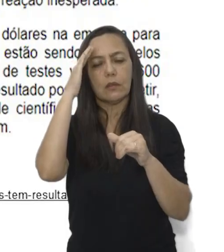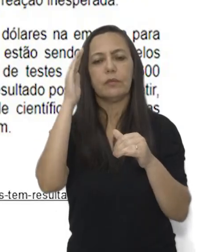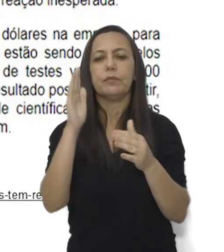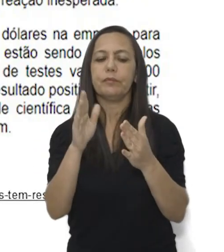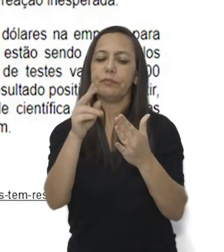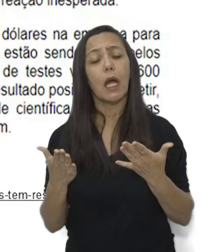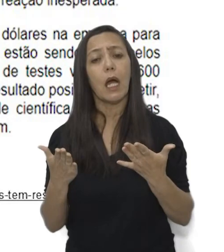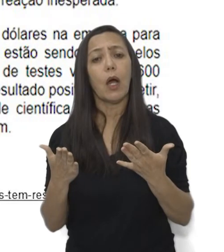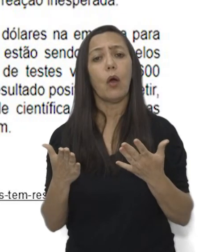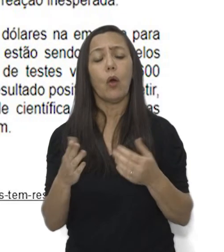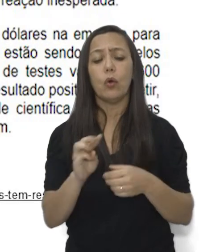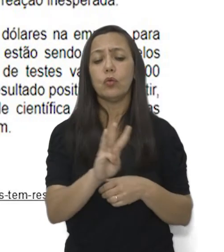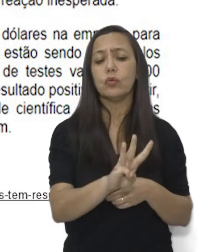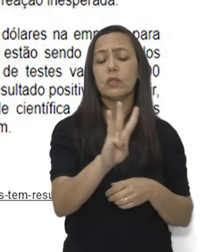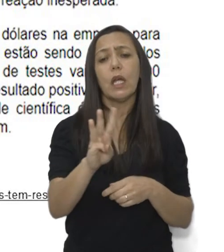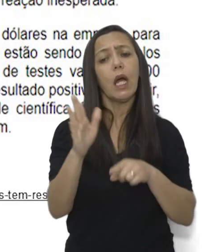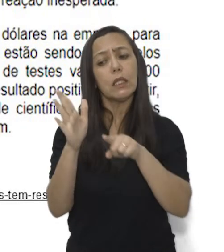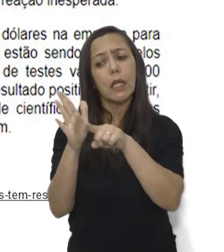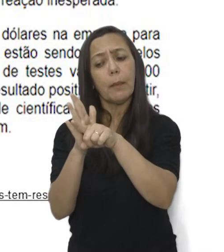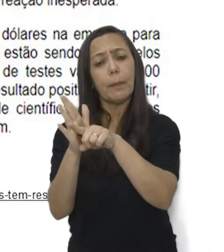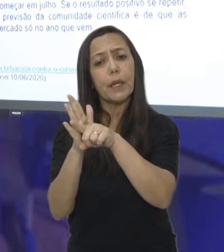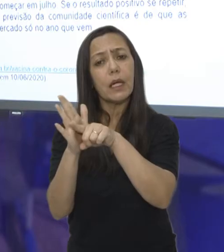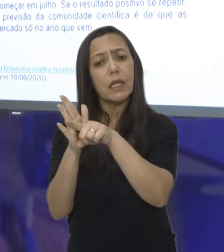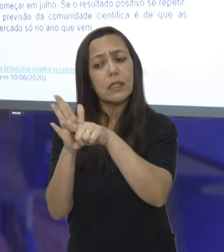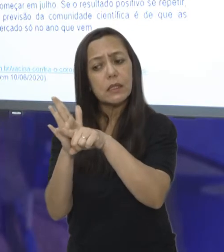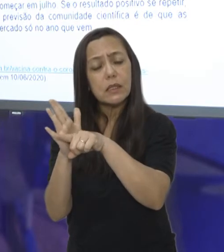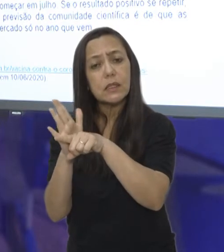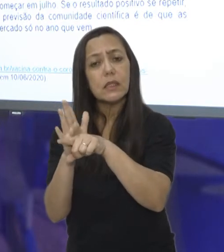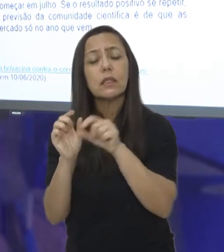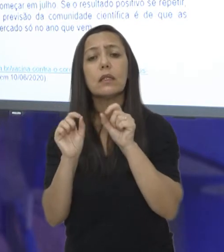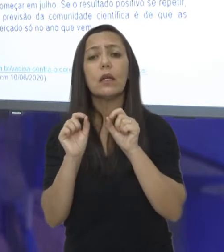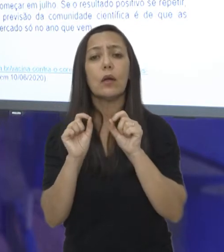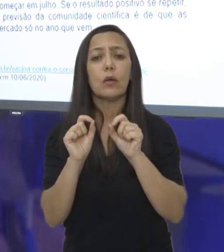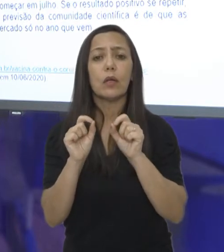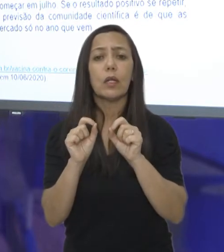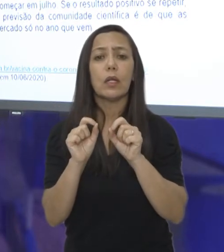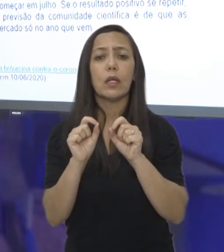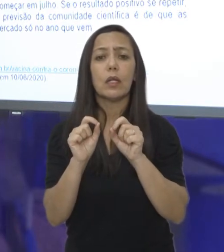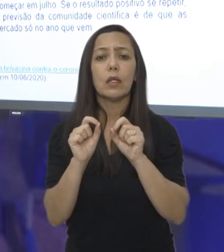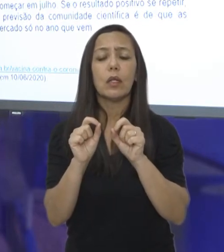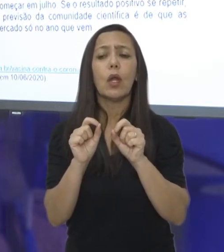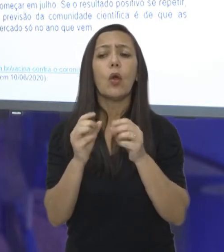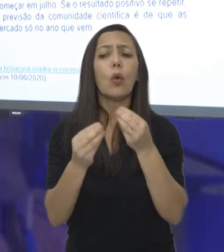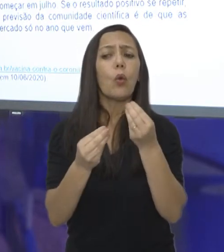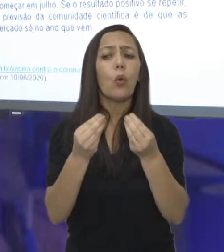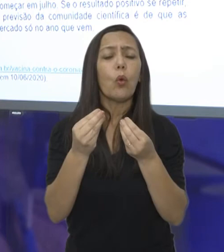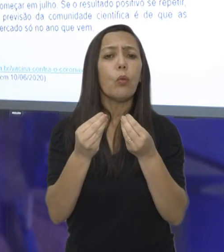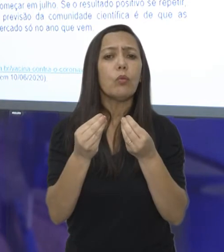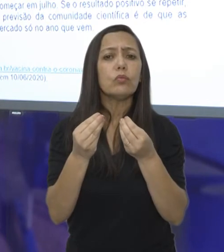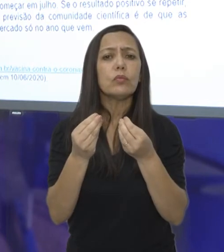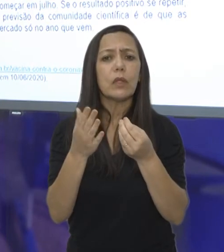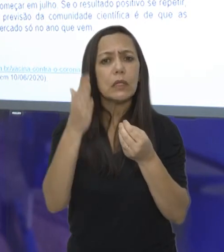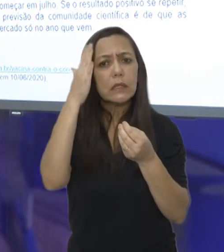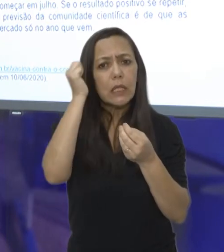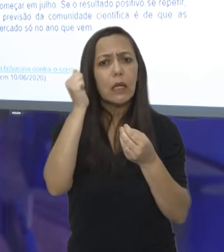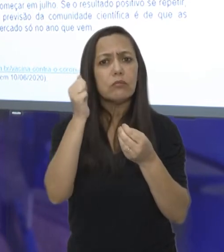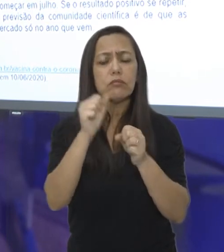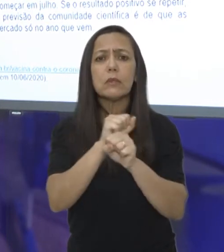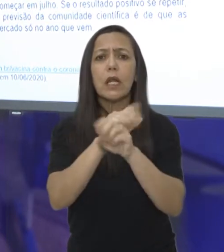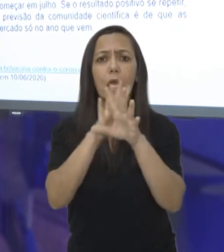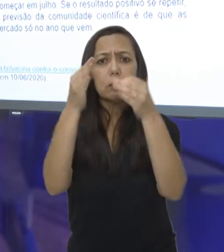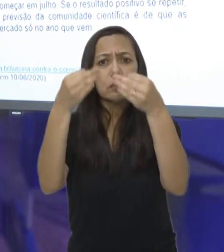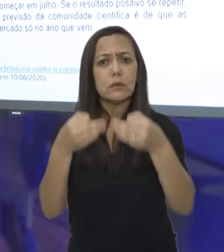minha leitura. O suporte da notícia é aquela parte de fonte de pesquisa para o desenvolvimento da notícia.